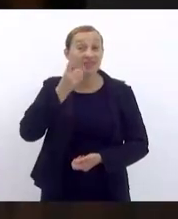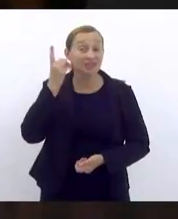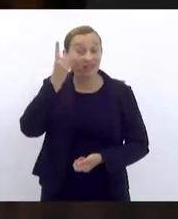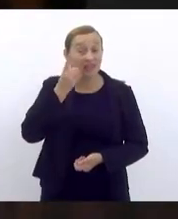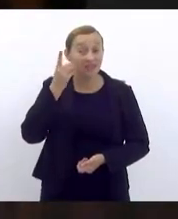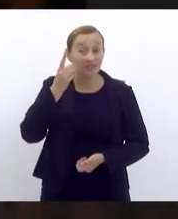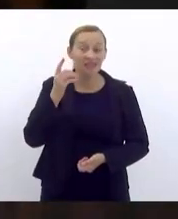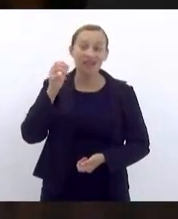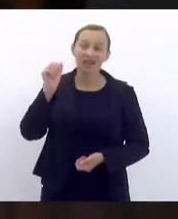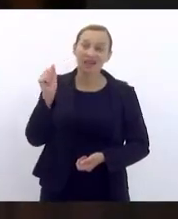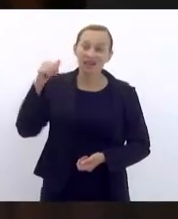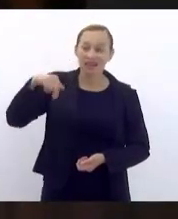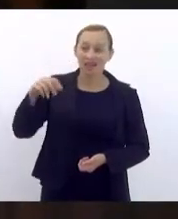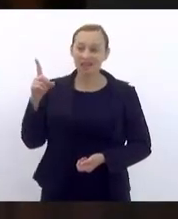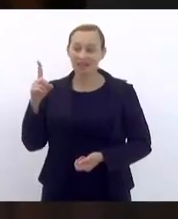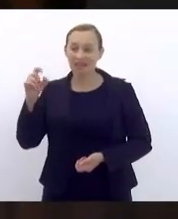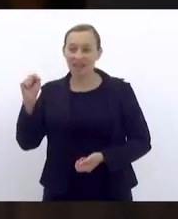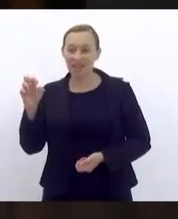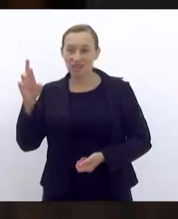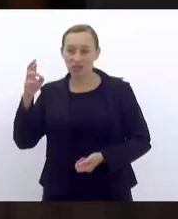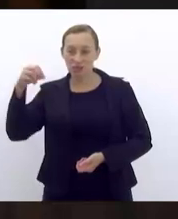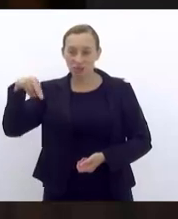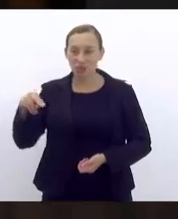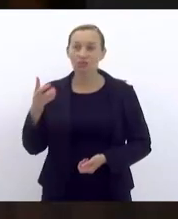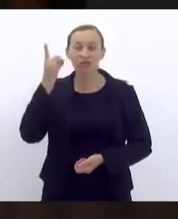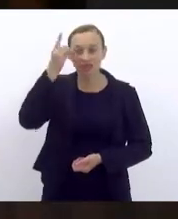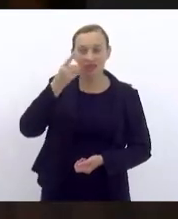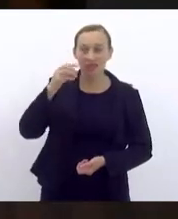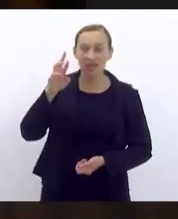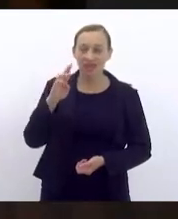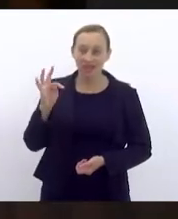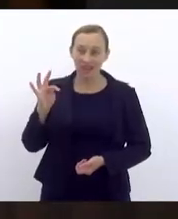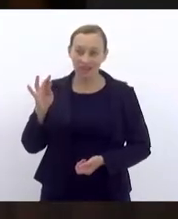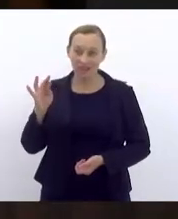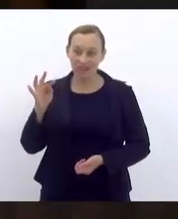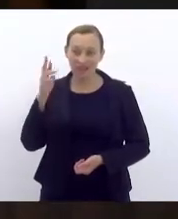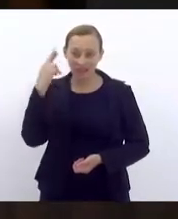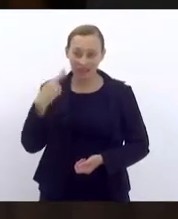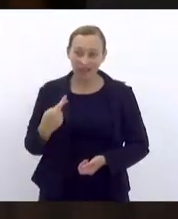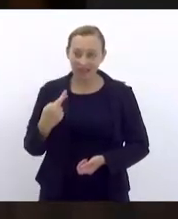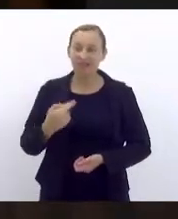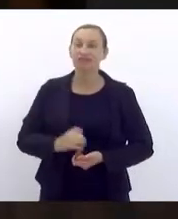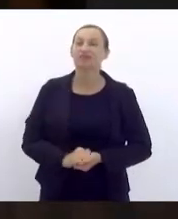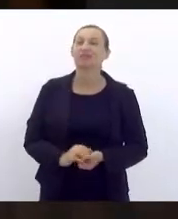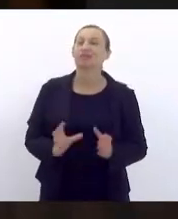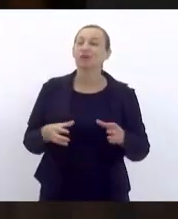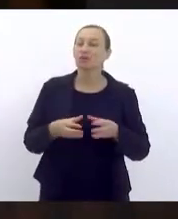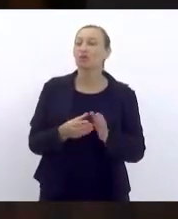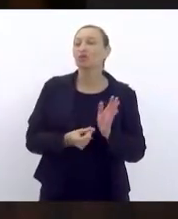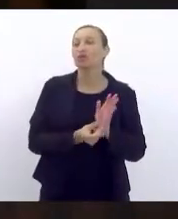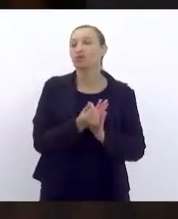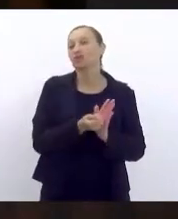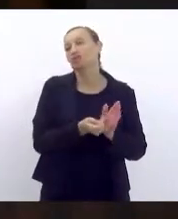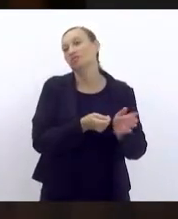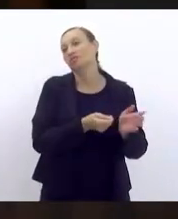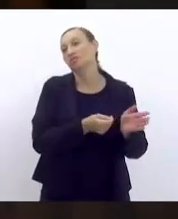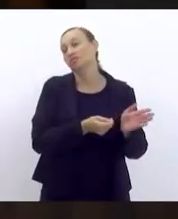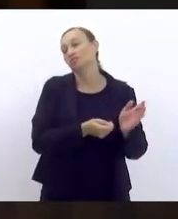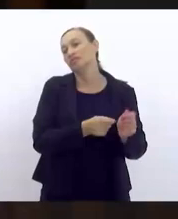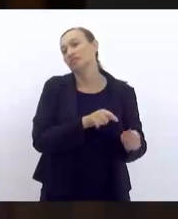Anderson Moraes deputada Renata Souza pela comissão de orçamentos finanças